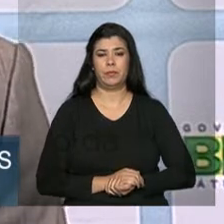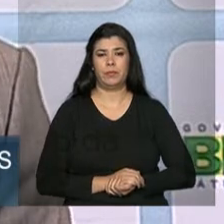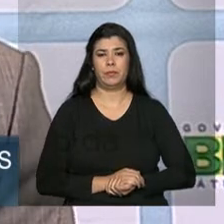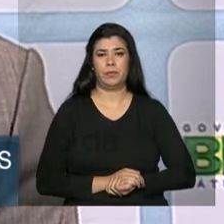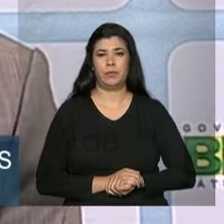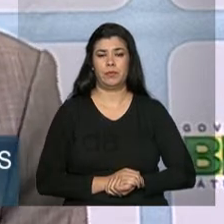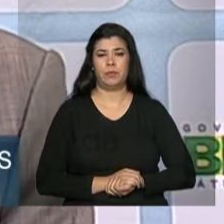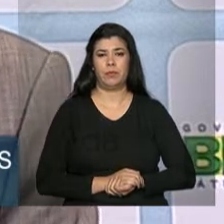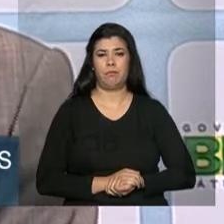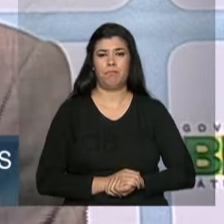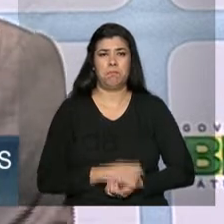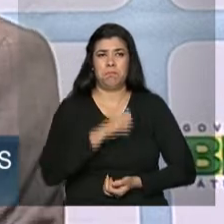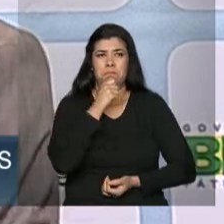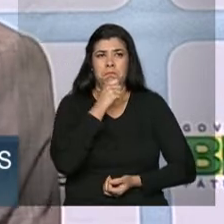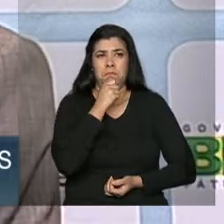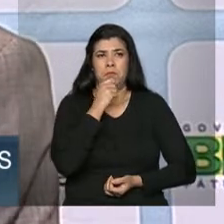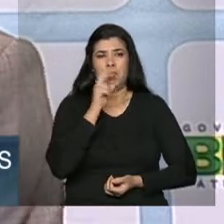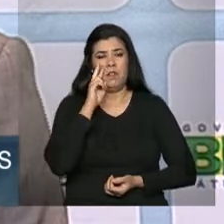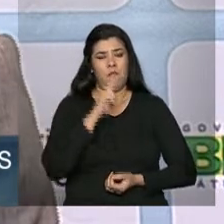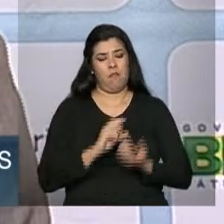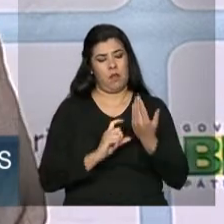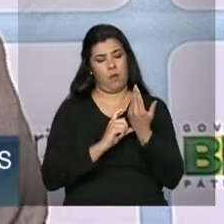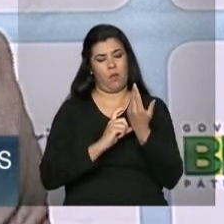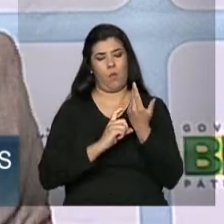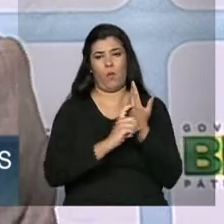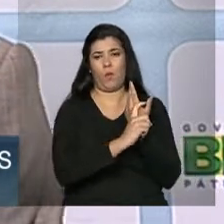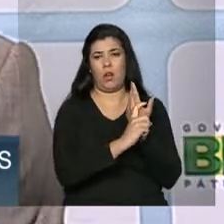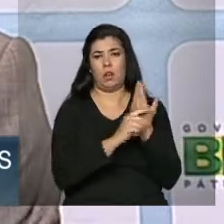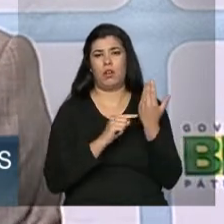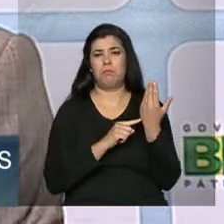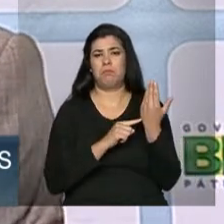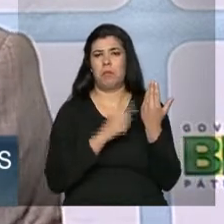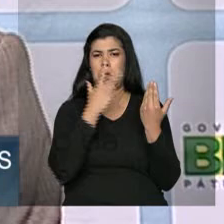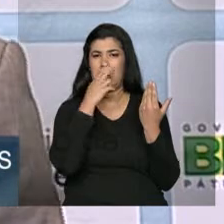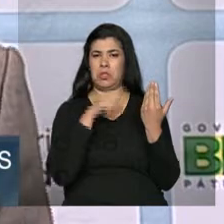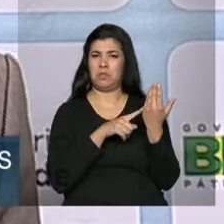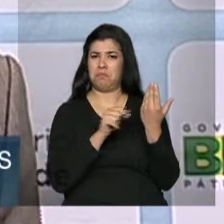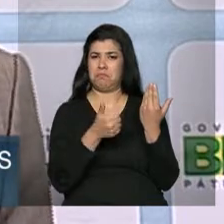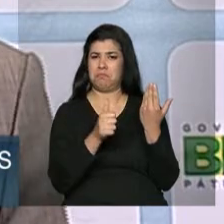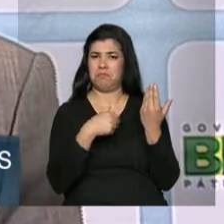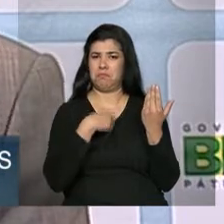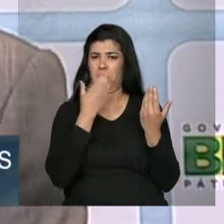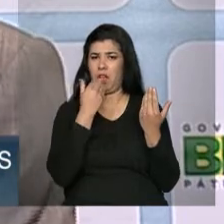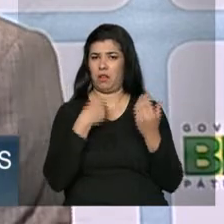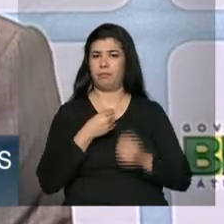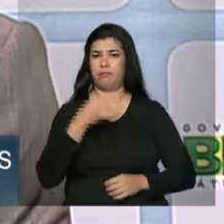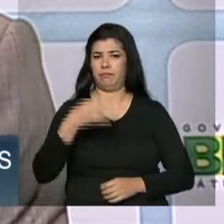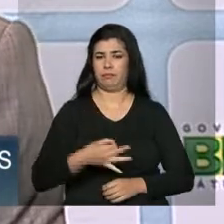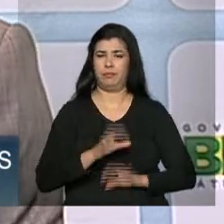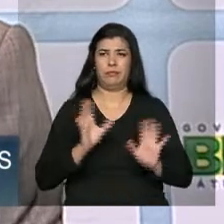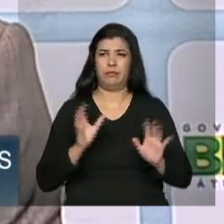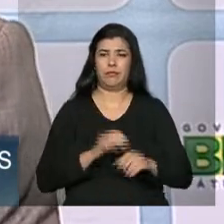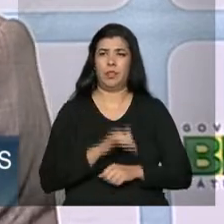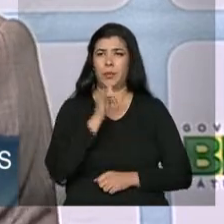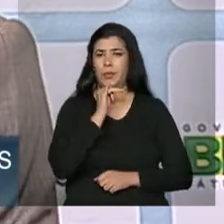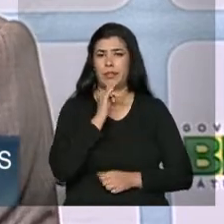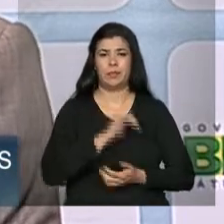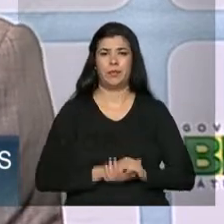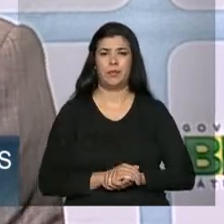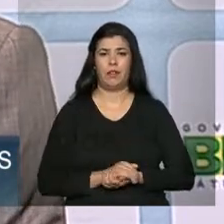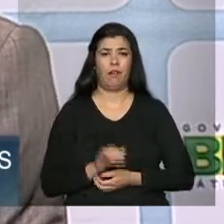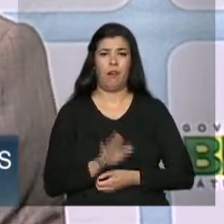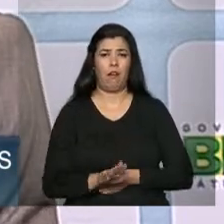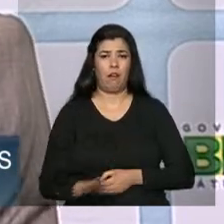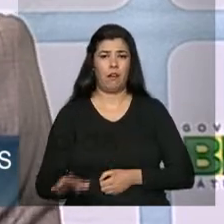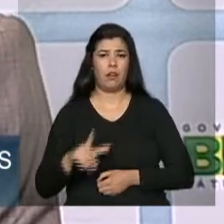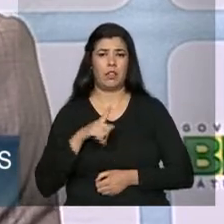É que não adianta apenas olhar o rótulo do alimento e achar que nós estamos, a partir dali, fazendo alimentação saudável. Se uma criança tiver